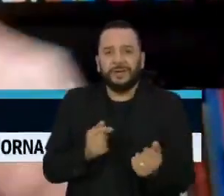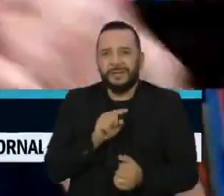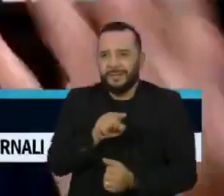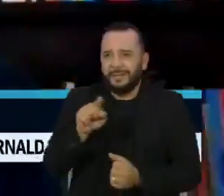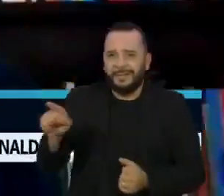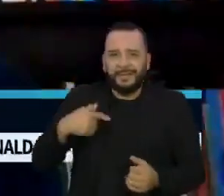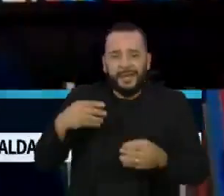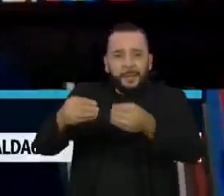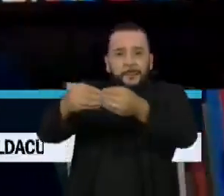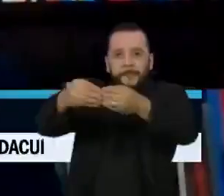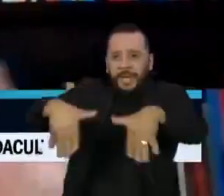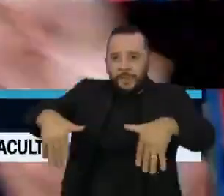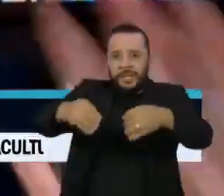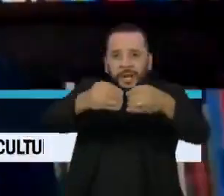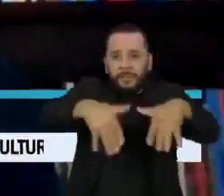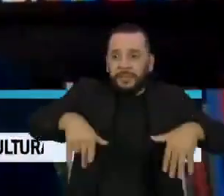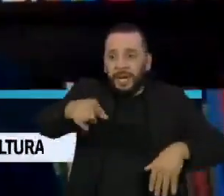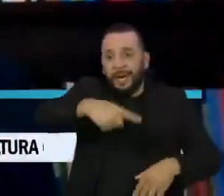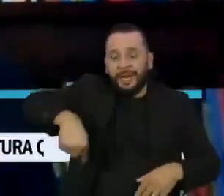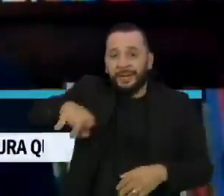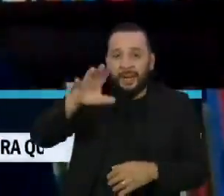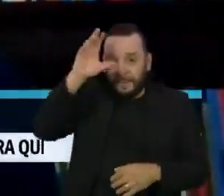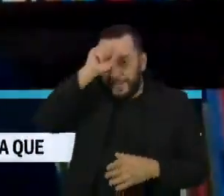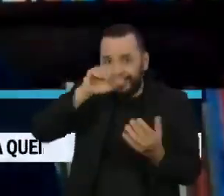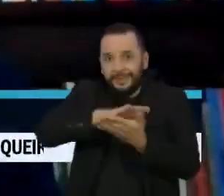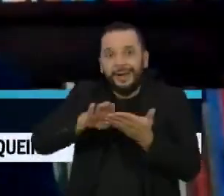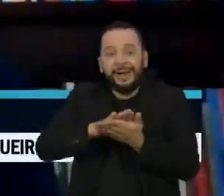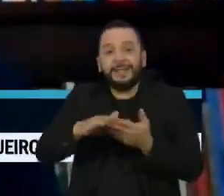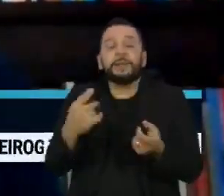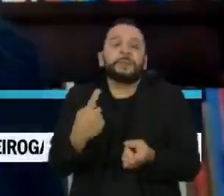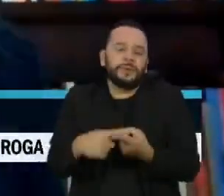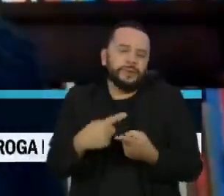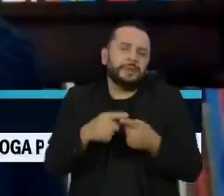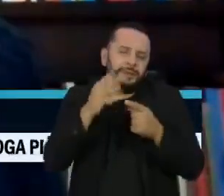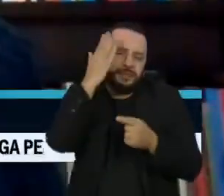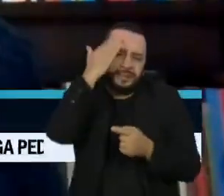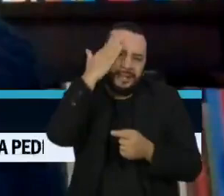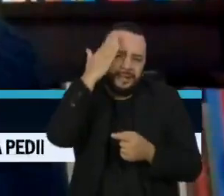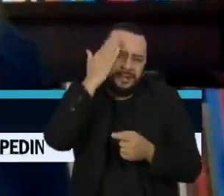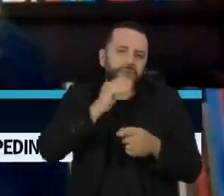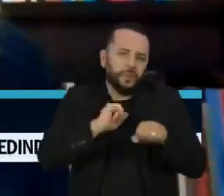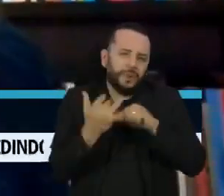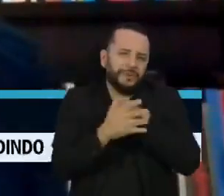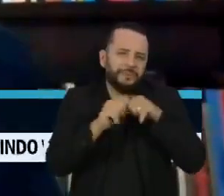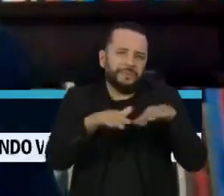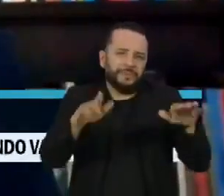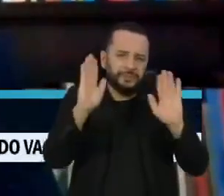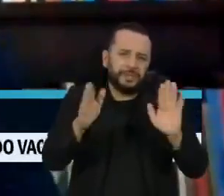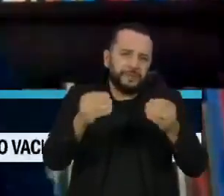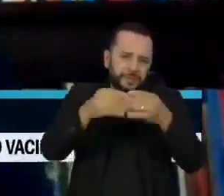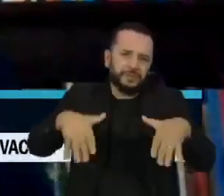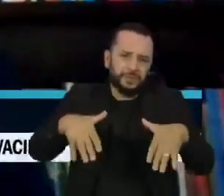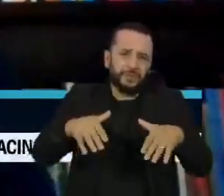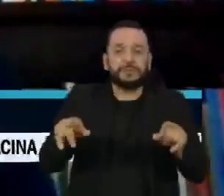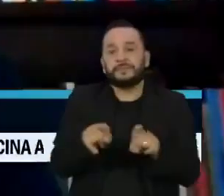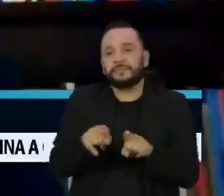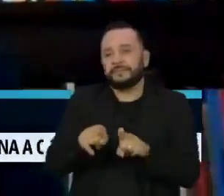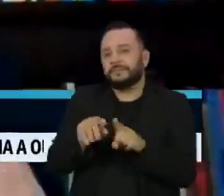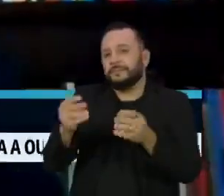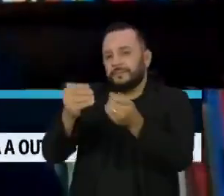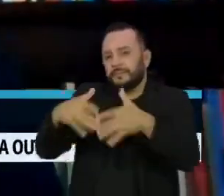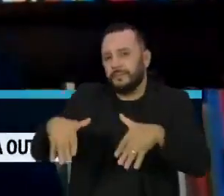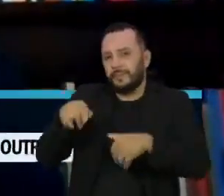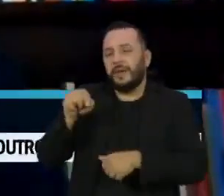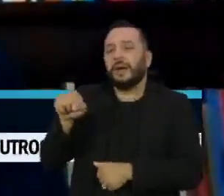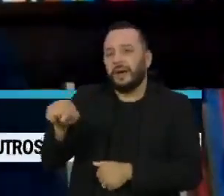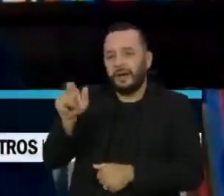a própria pandemia e a má gestão da pandemia já prejudicou, é prejudicar a possibilidade de criar um